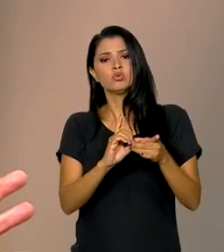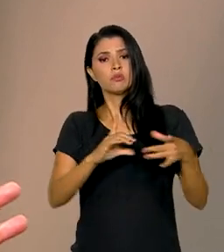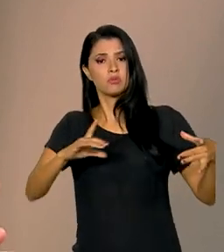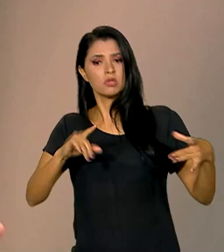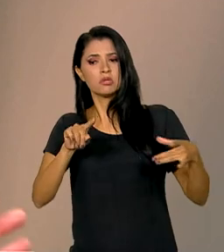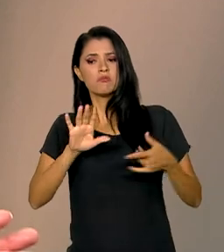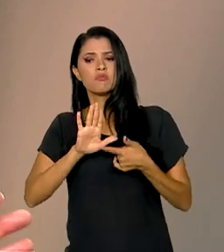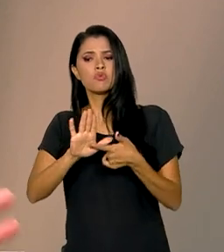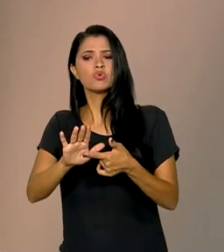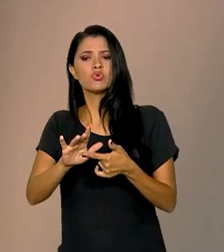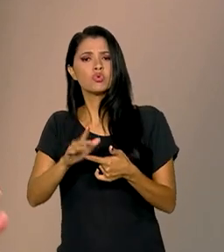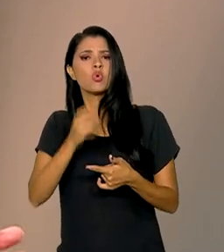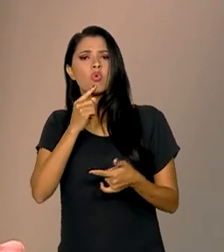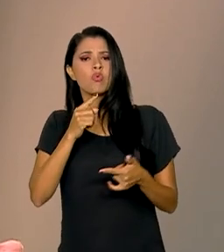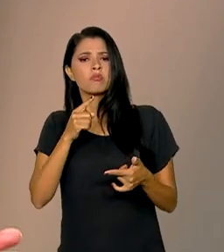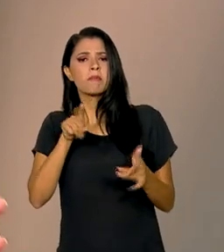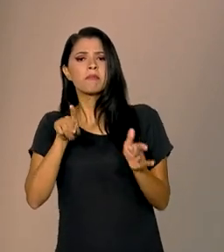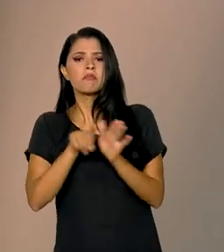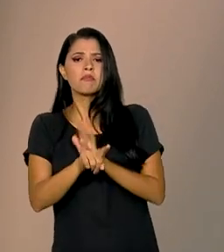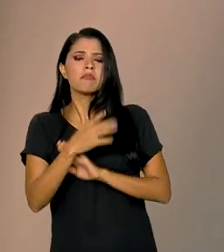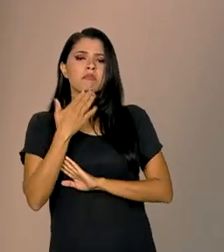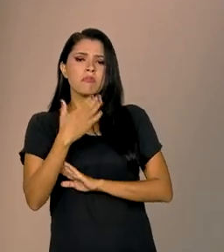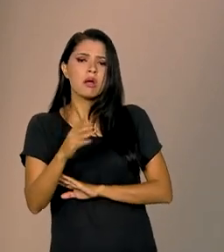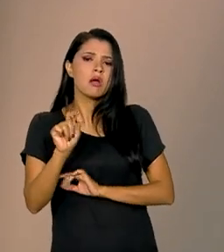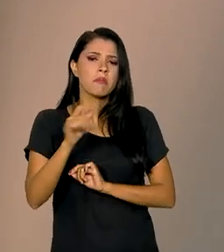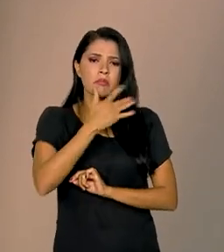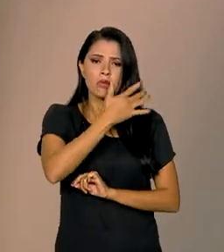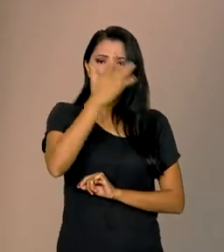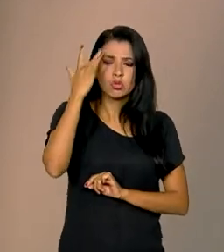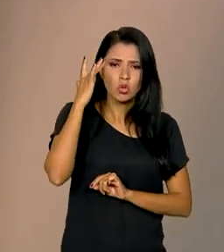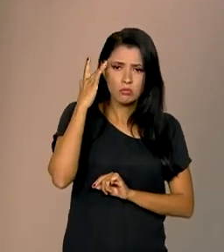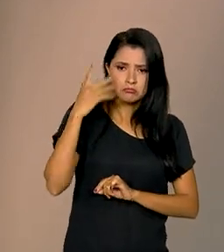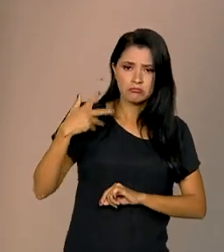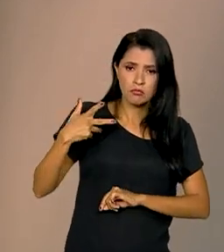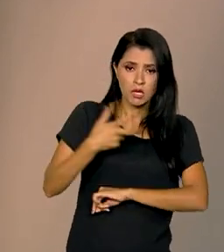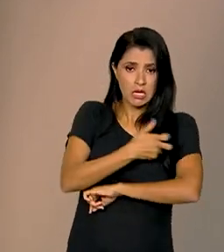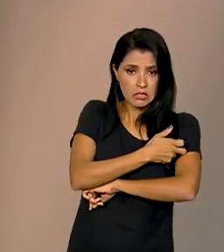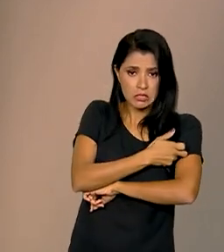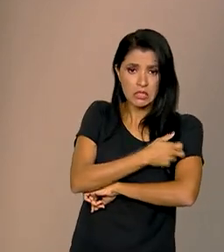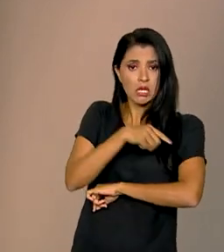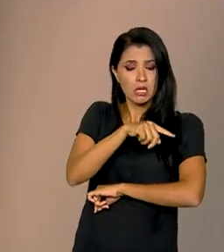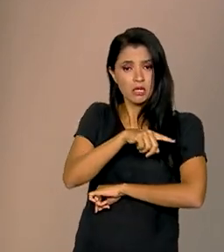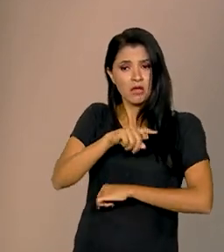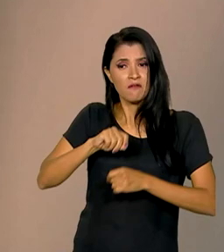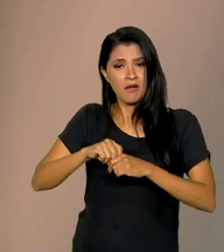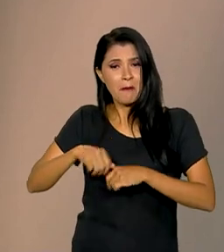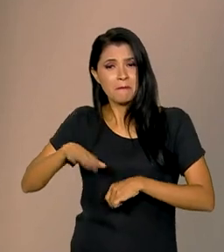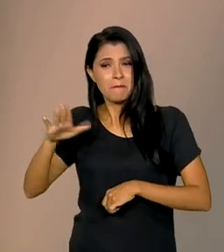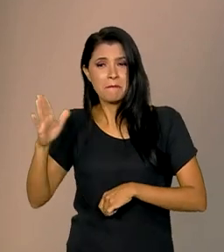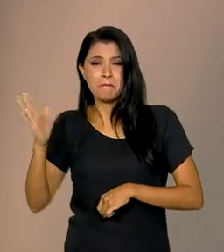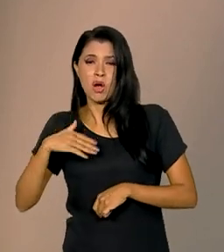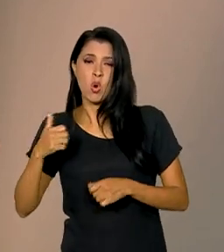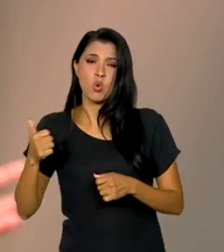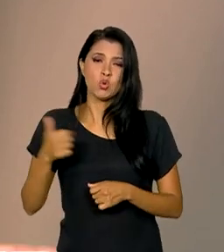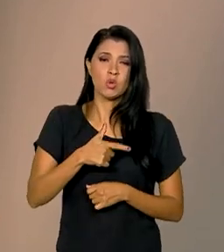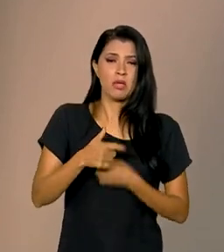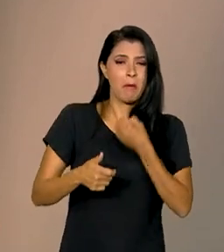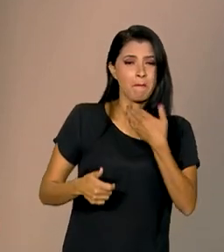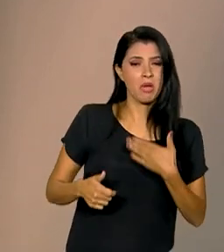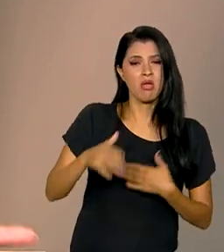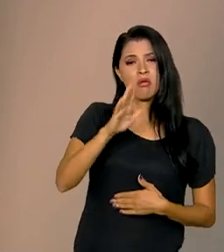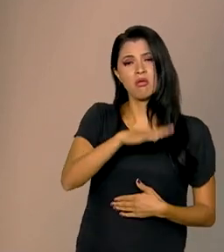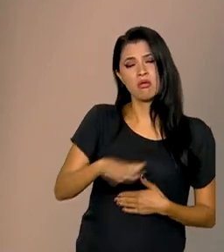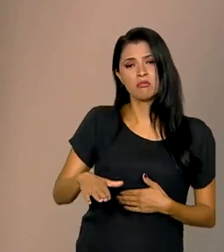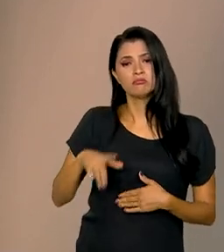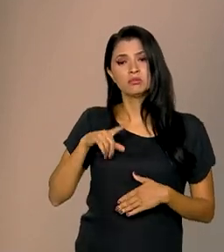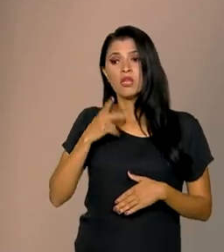qual se colocou a seguinte afirmativa para as pessoas. Vacinas fazem mais mal do que bem as crianças. E se deu a